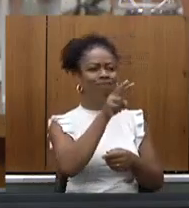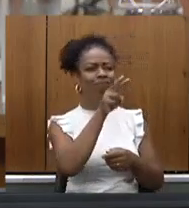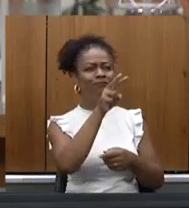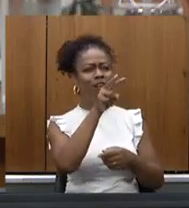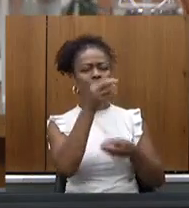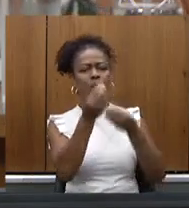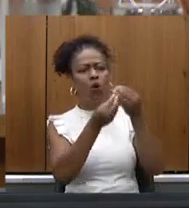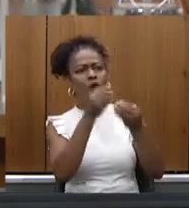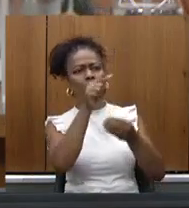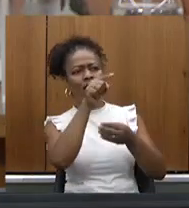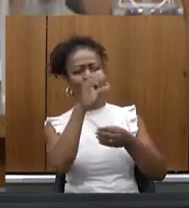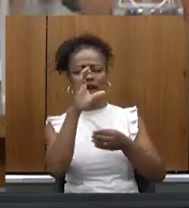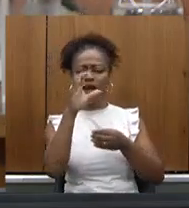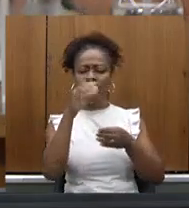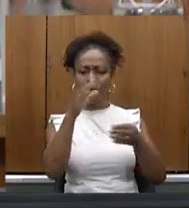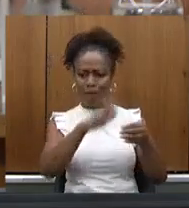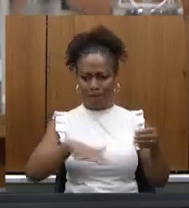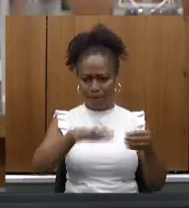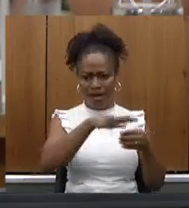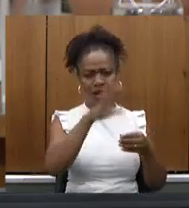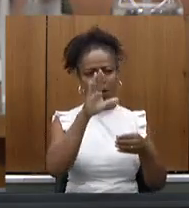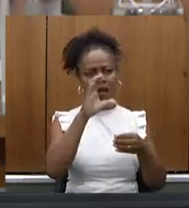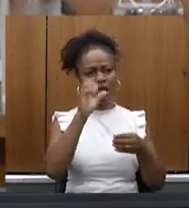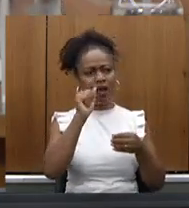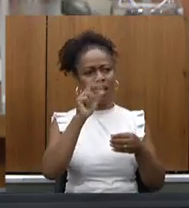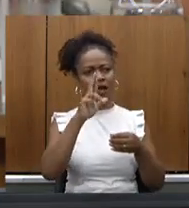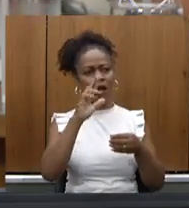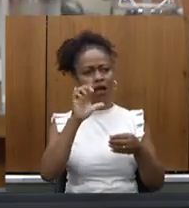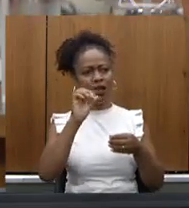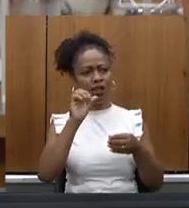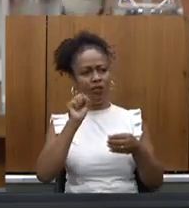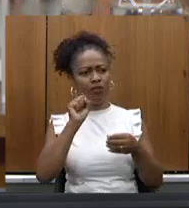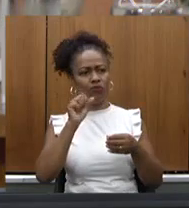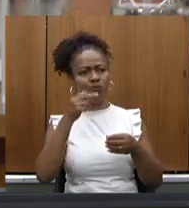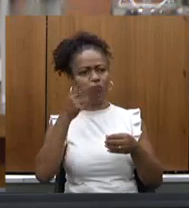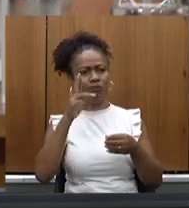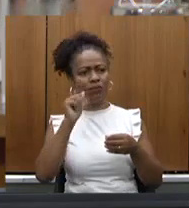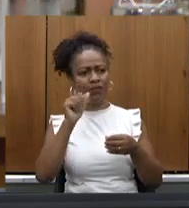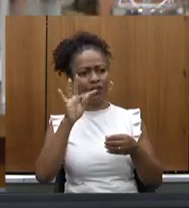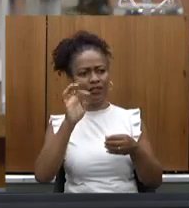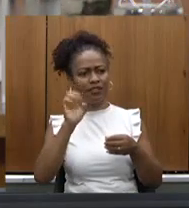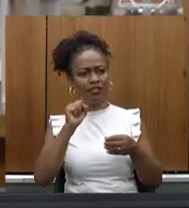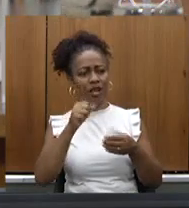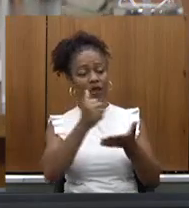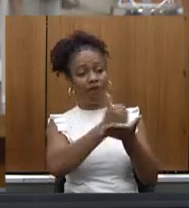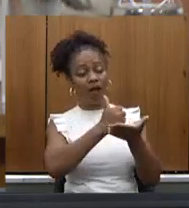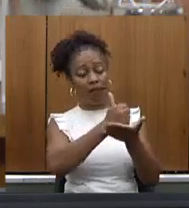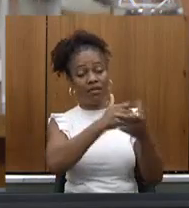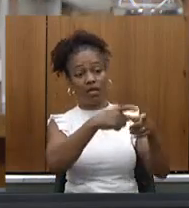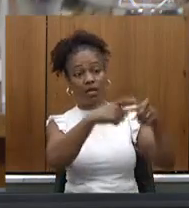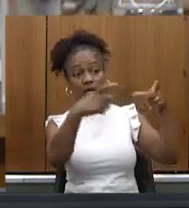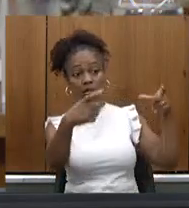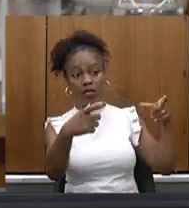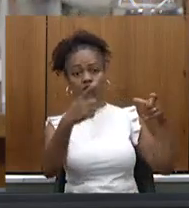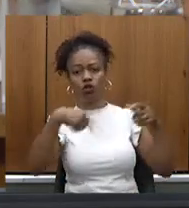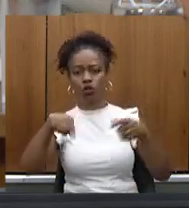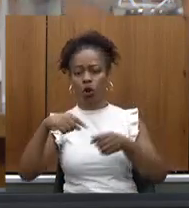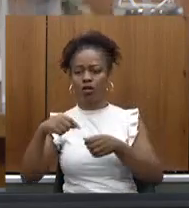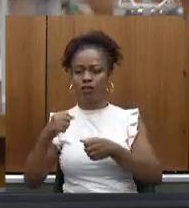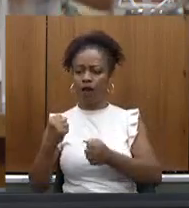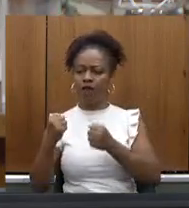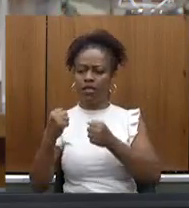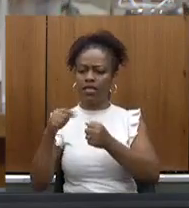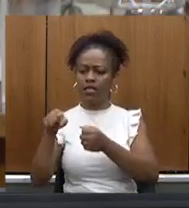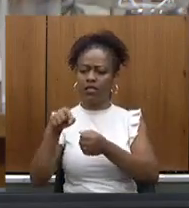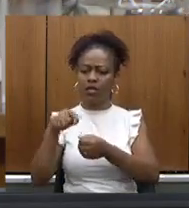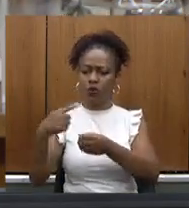Prats, uma grande Farmácia de Minas e a gente está fortalecendo agora o interior na descentralização. Porque,